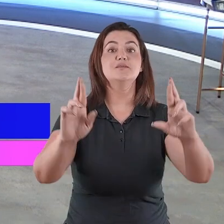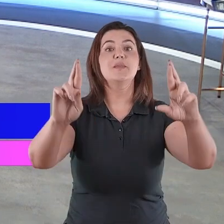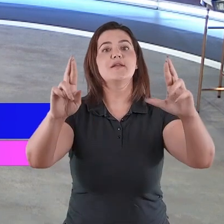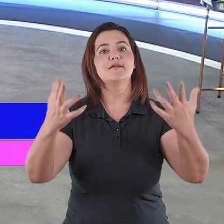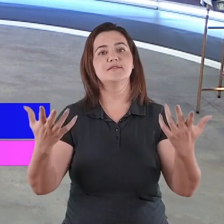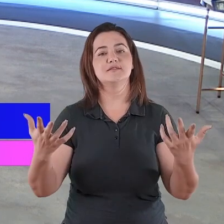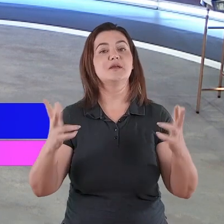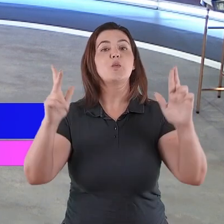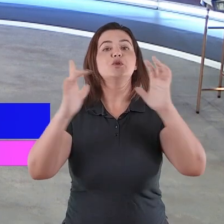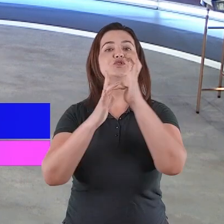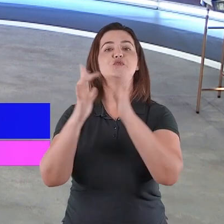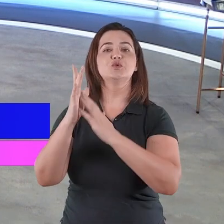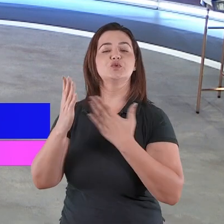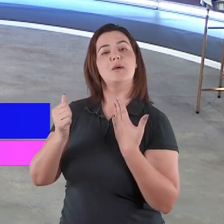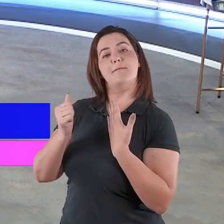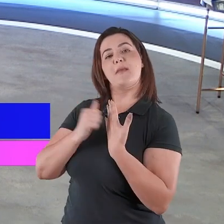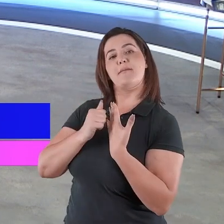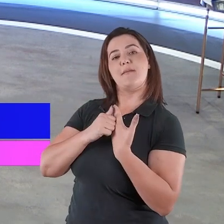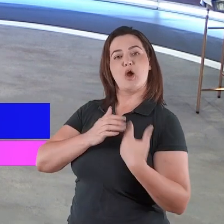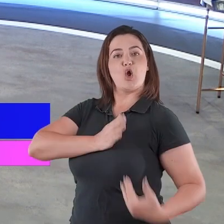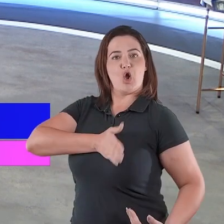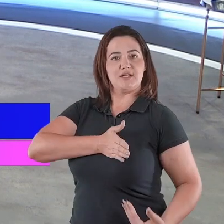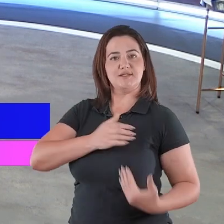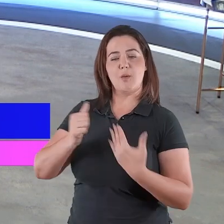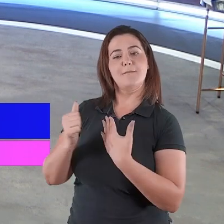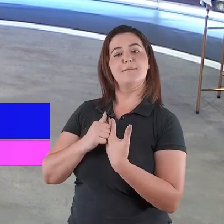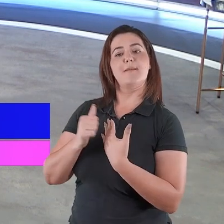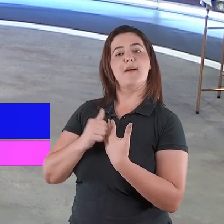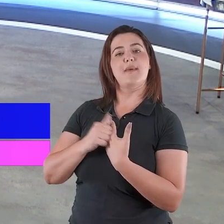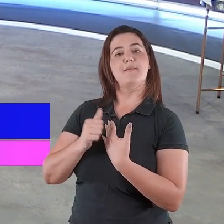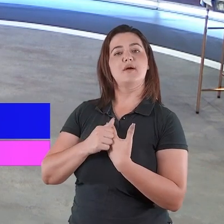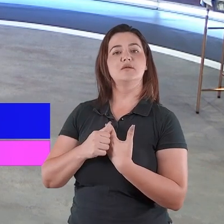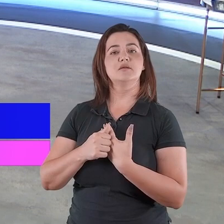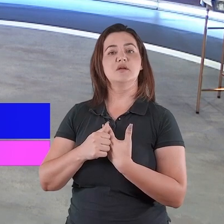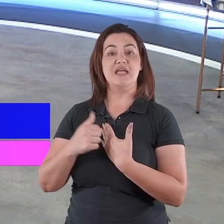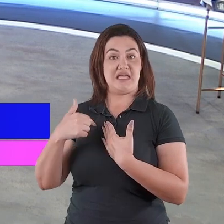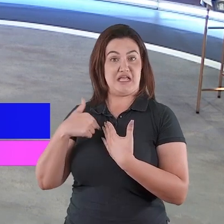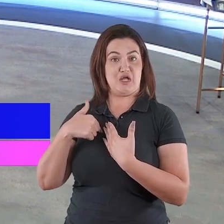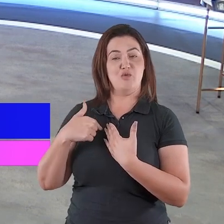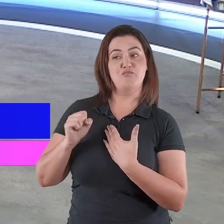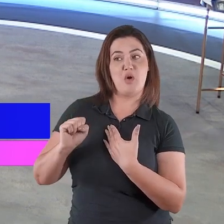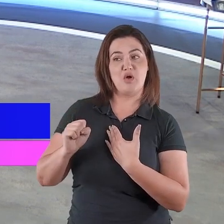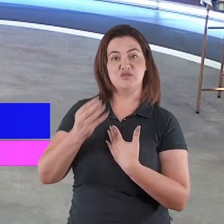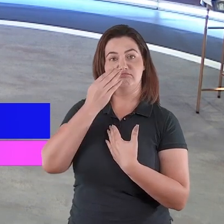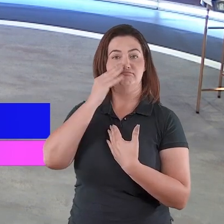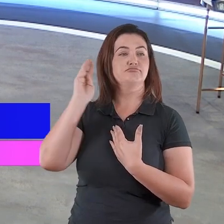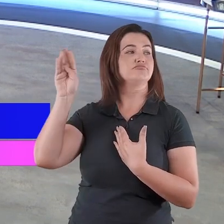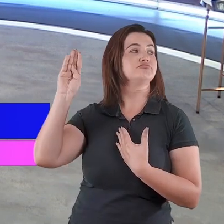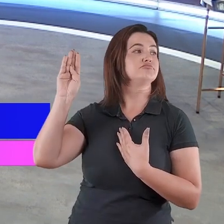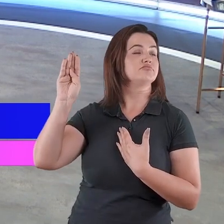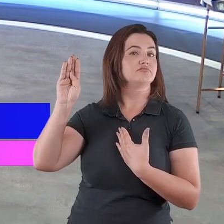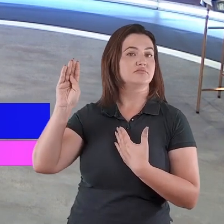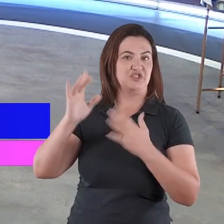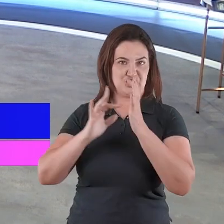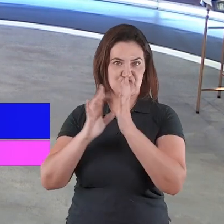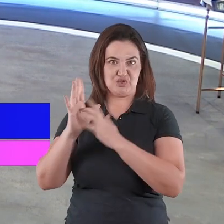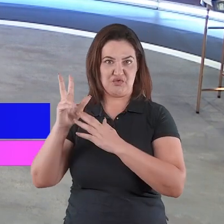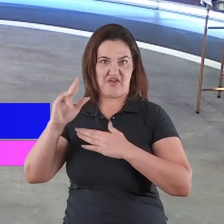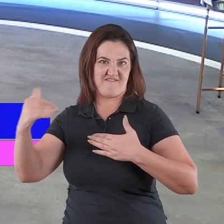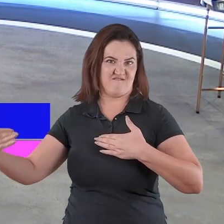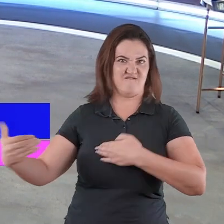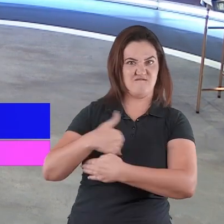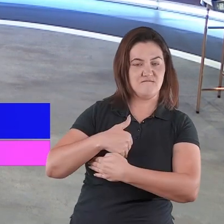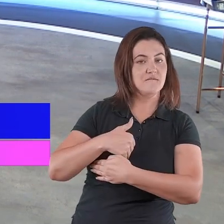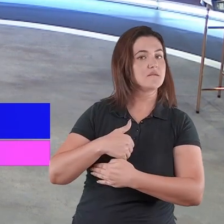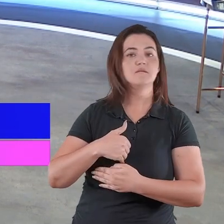abre e se você abrir Jesus vai entrar. Ele não vai arrombar a porta, Ele não vai forçar